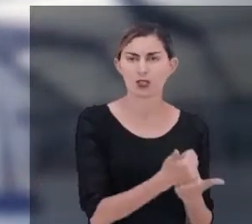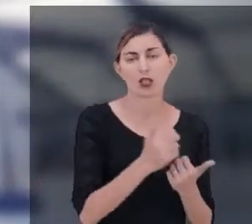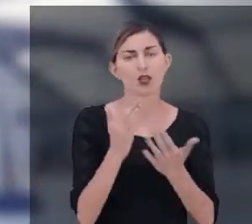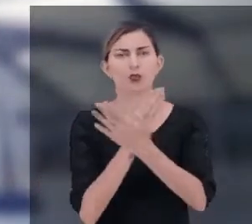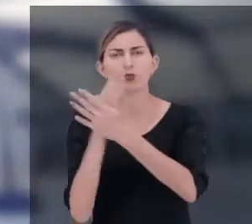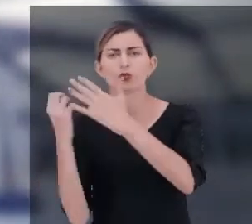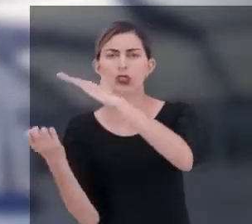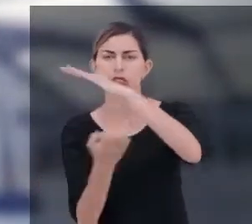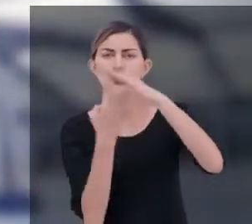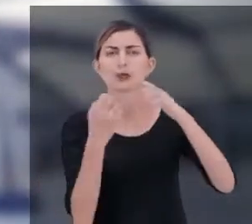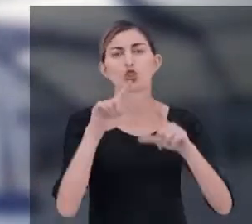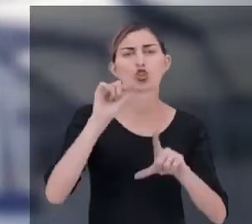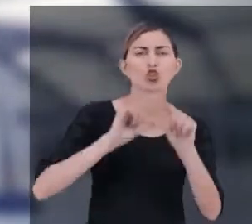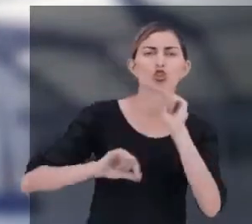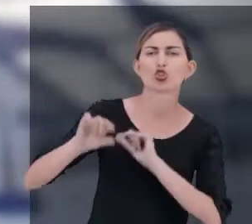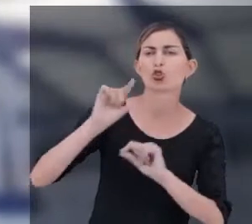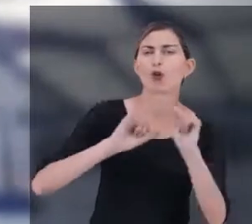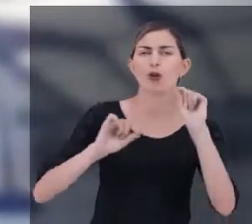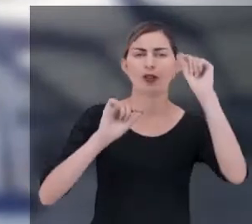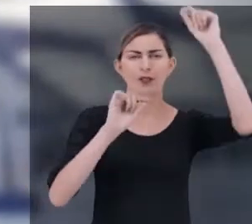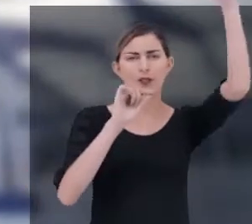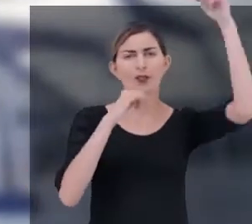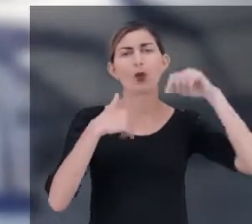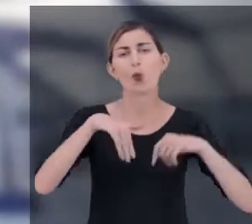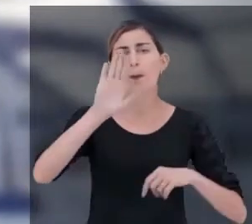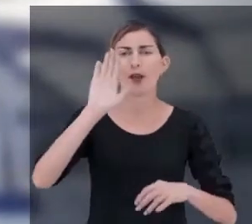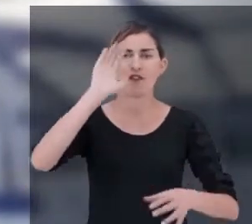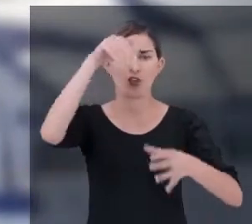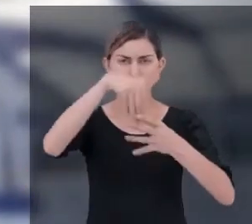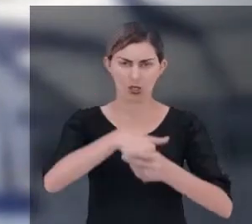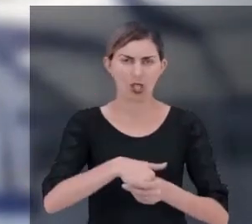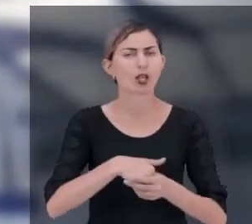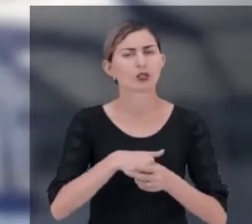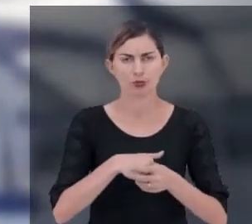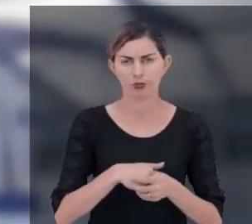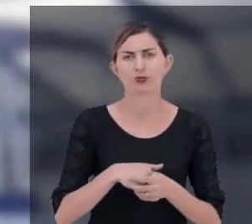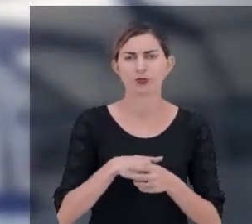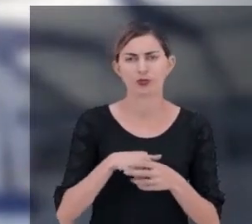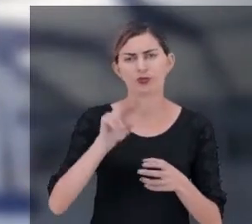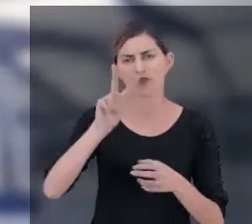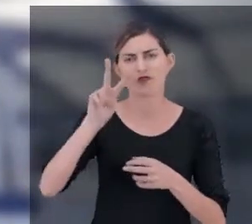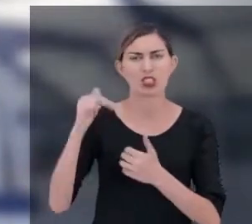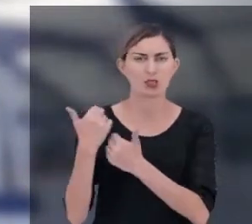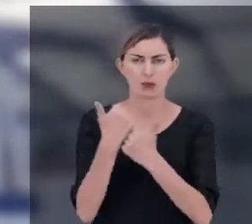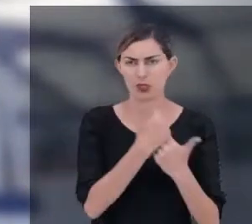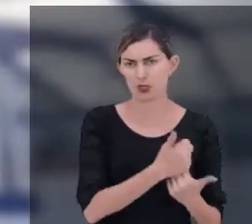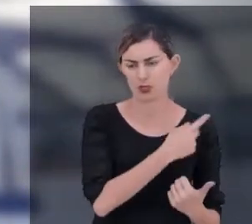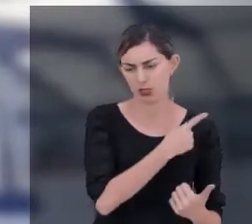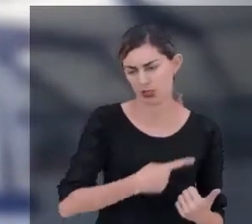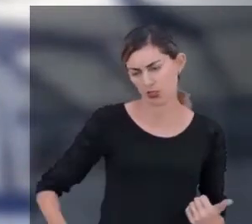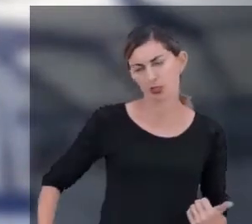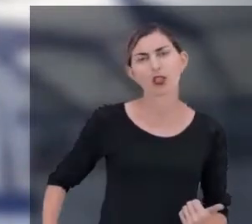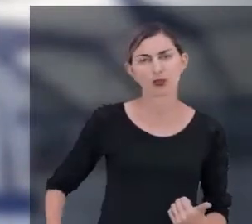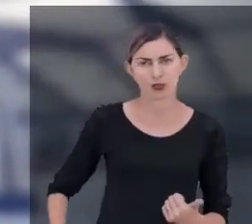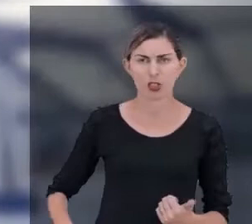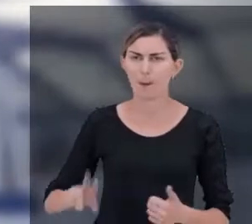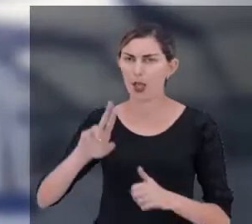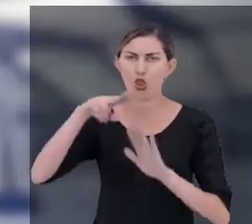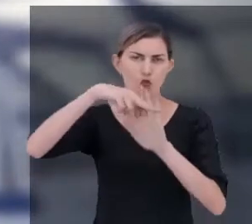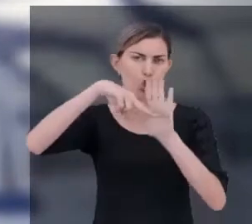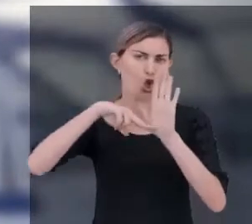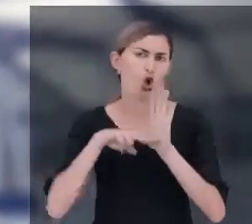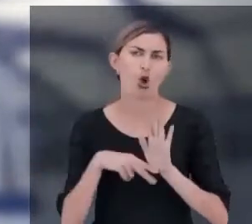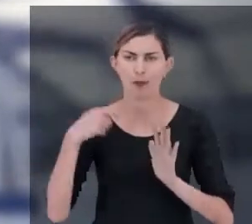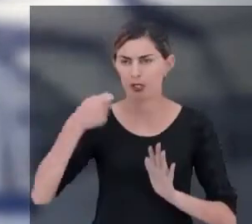escolhem entre os eleitos o mais votado para atuar como vice-presidente. Porém, não é uma